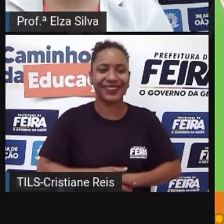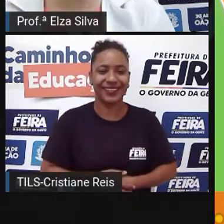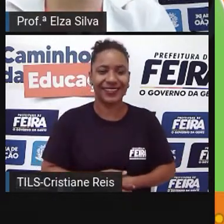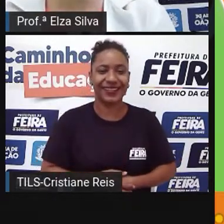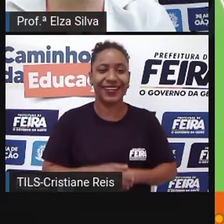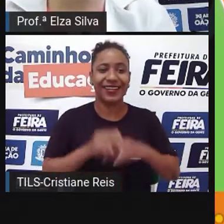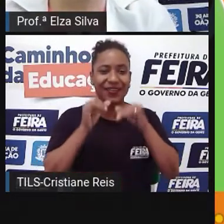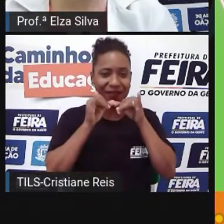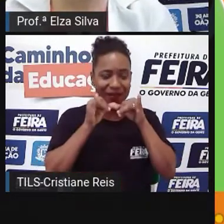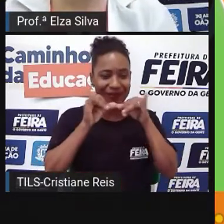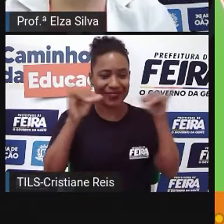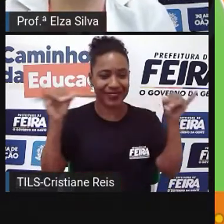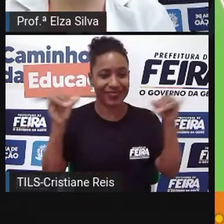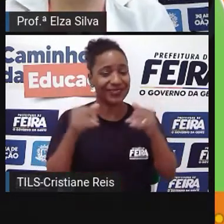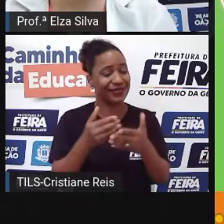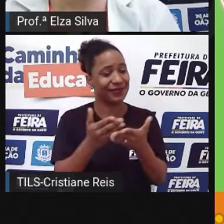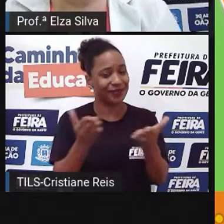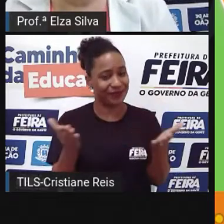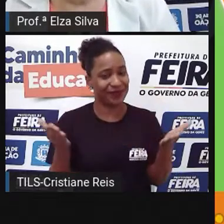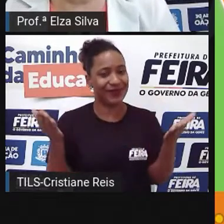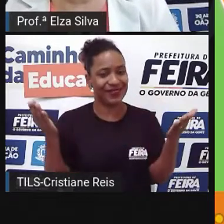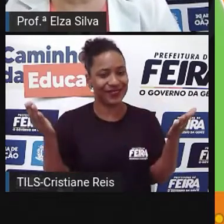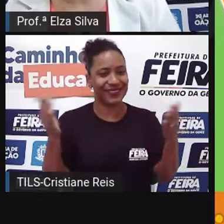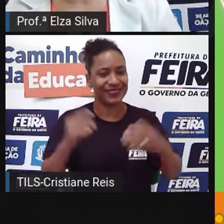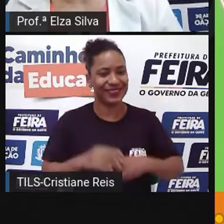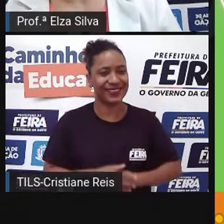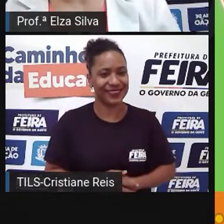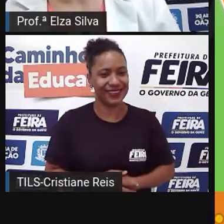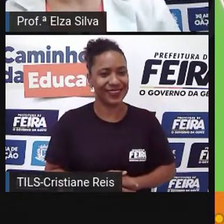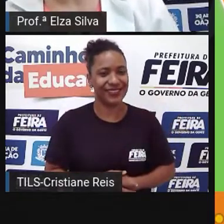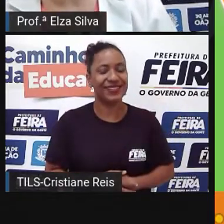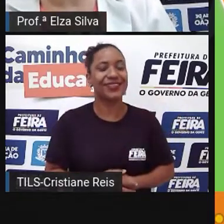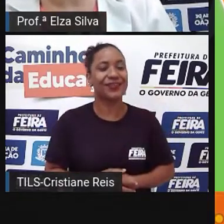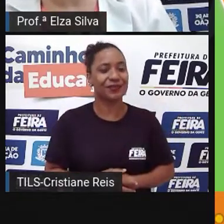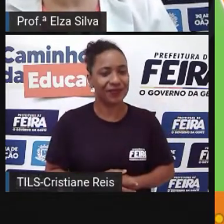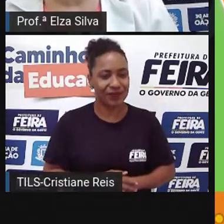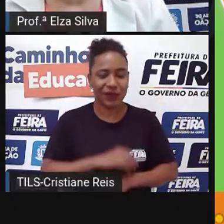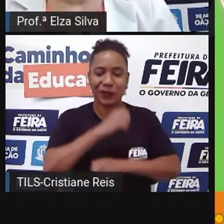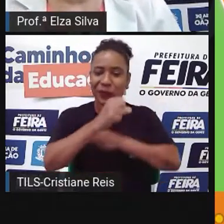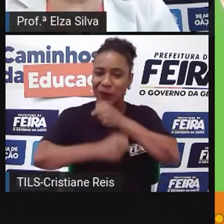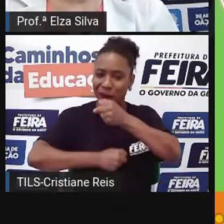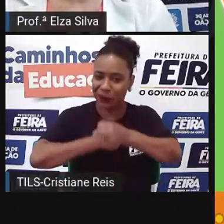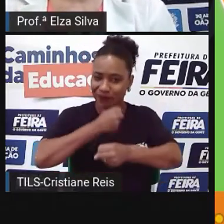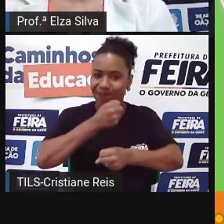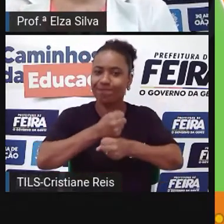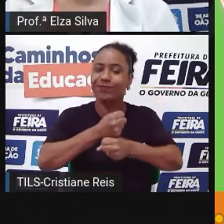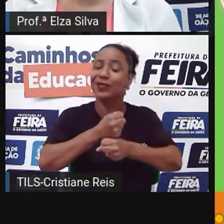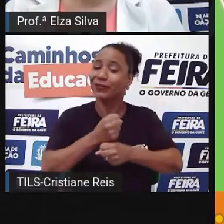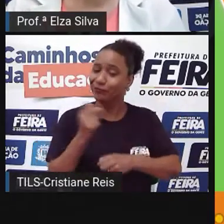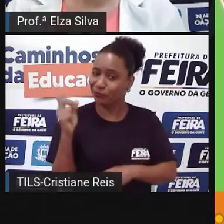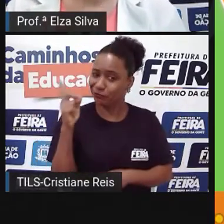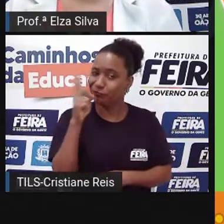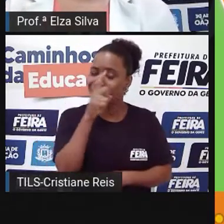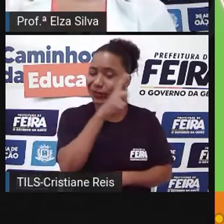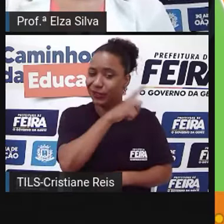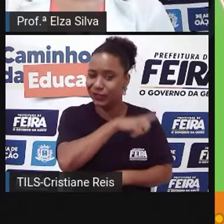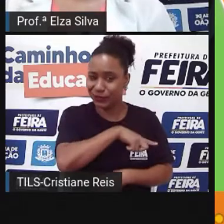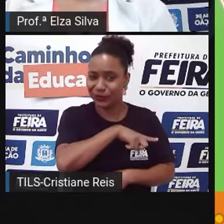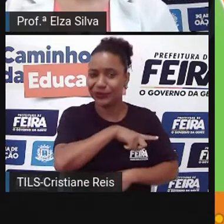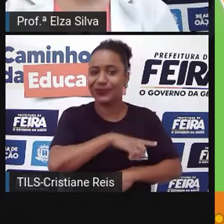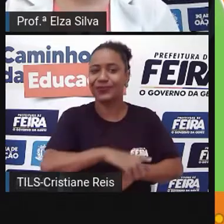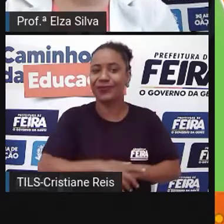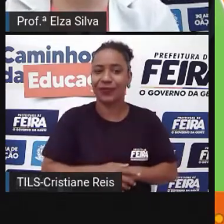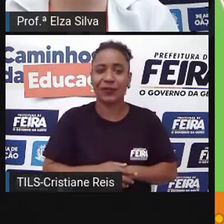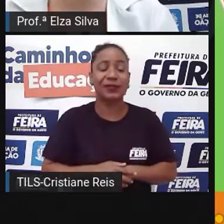mensagem que eu quero passar para vocês Nós passamos um ano com muitas dificuldades Na verdade,